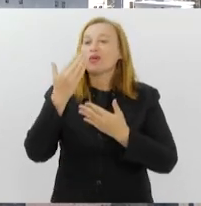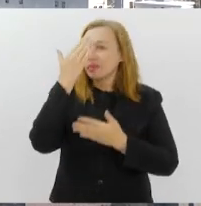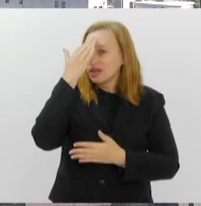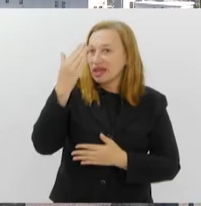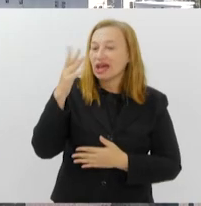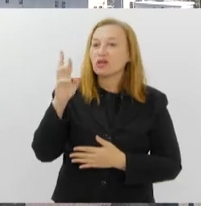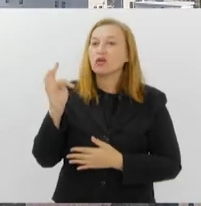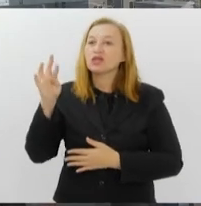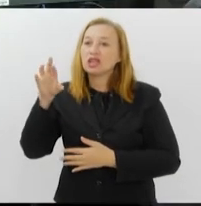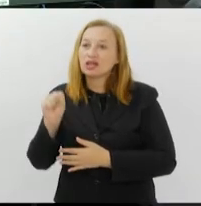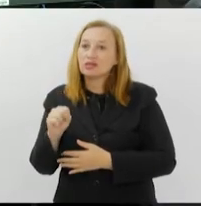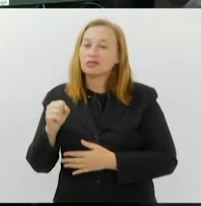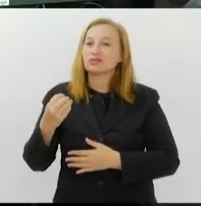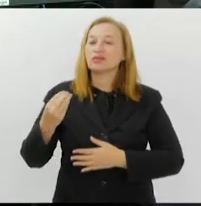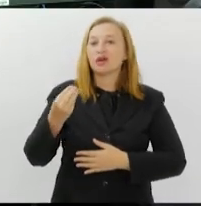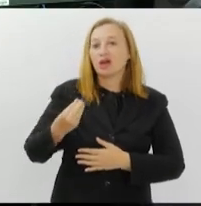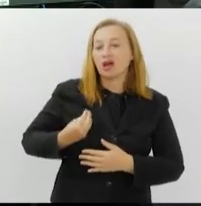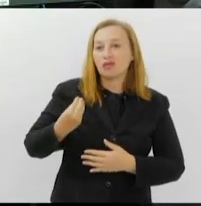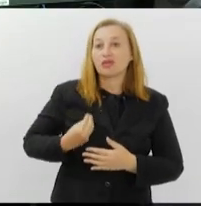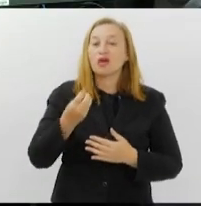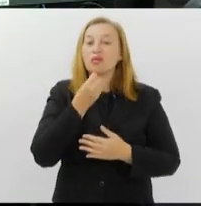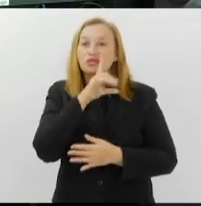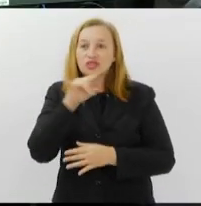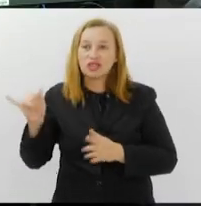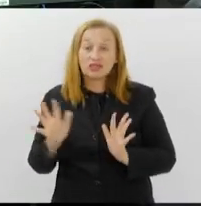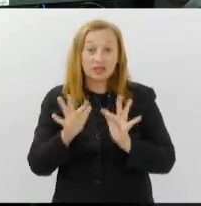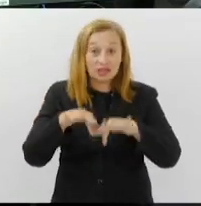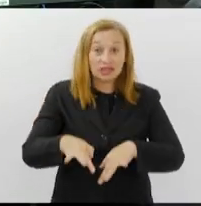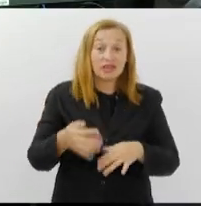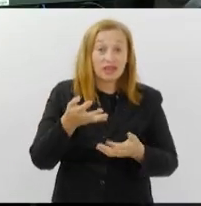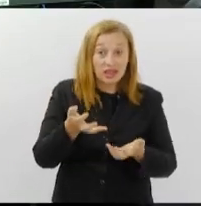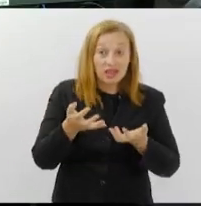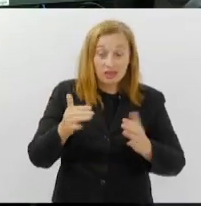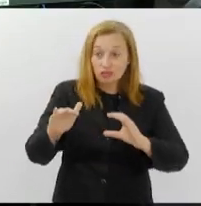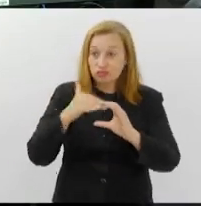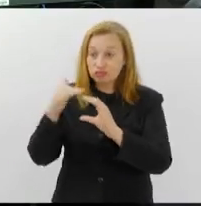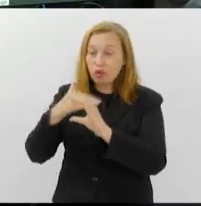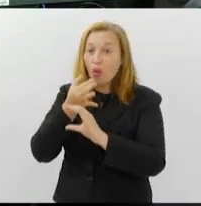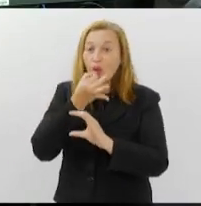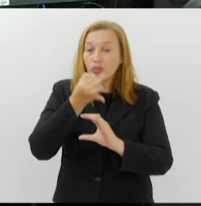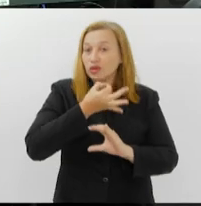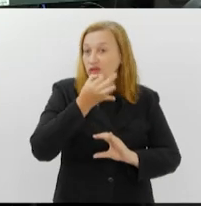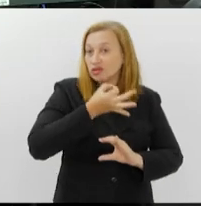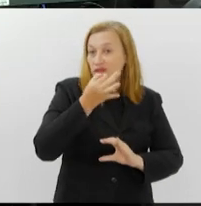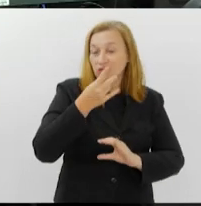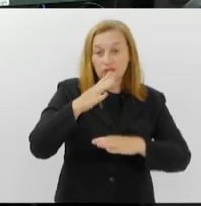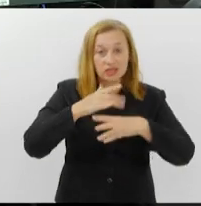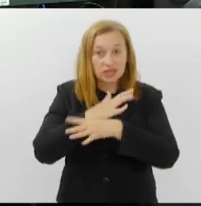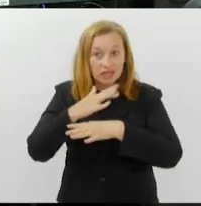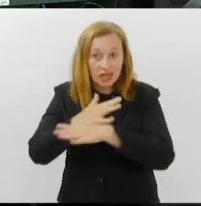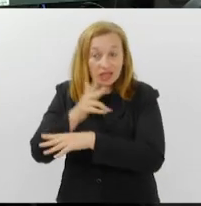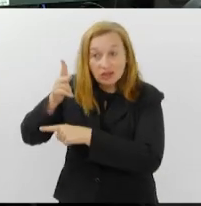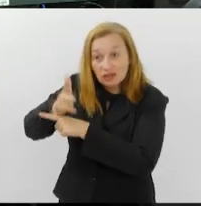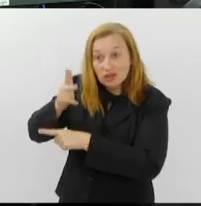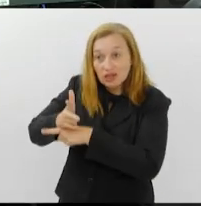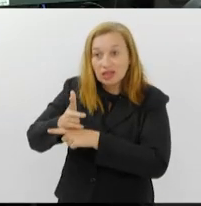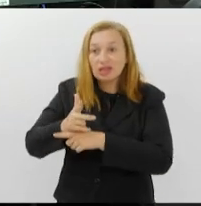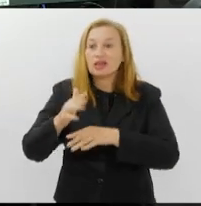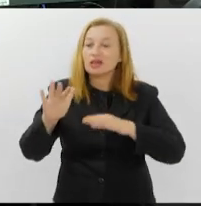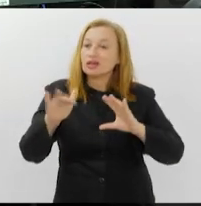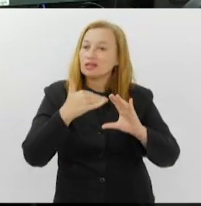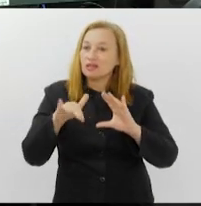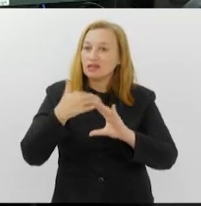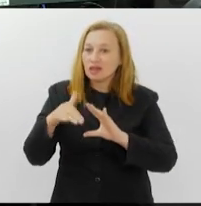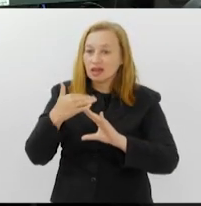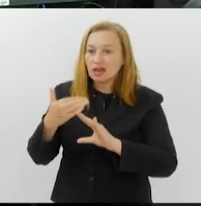pelas imagens ao vivo. O Bom Dia Alerja termina aqui. Se você quiser enviar sugestões ou vídeos aí da sua cidade, é só acessar nosso e-mail tvalerja